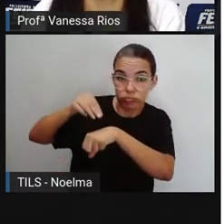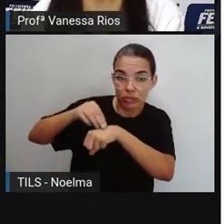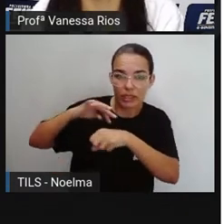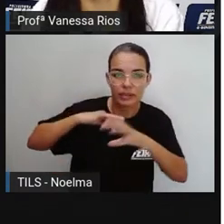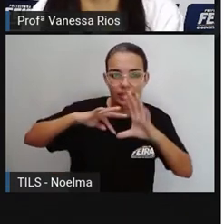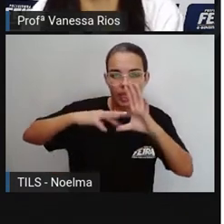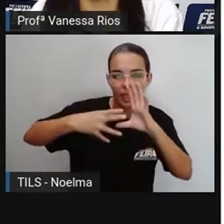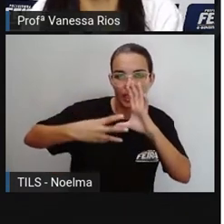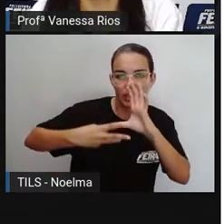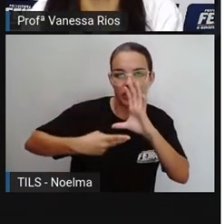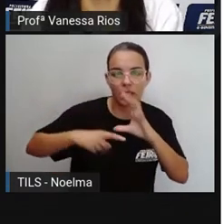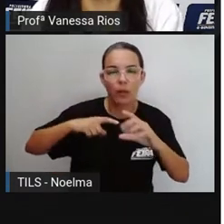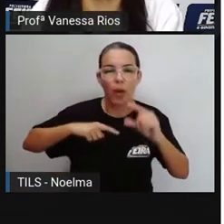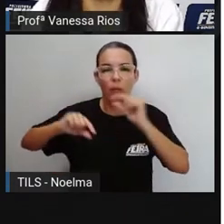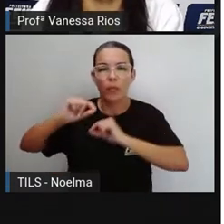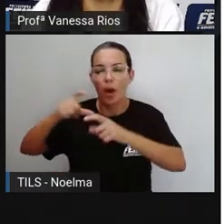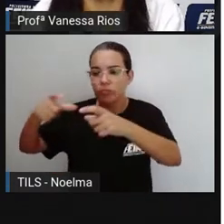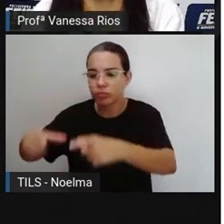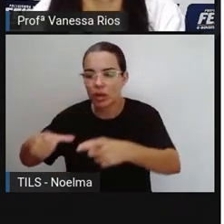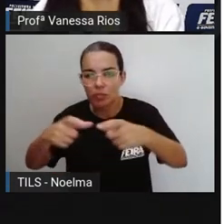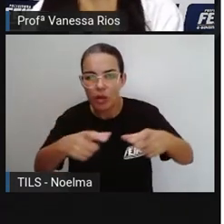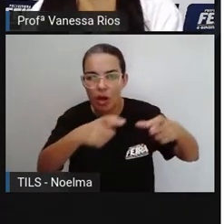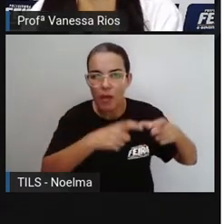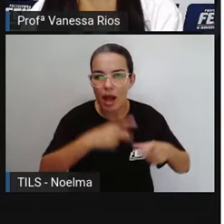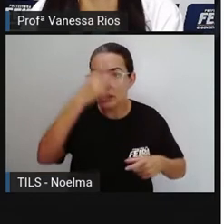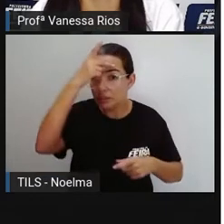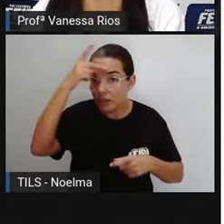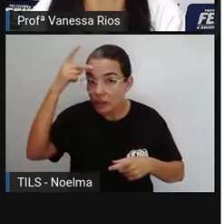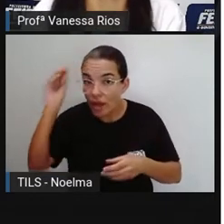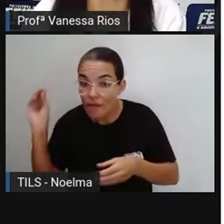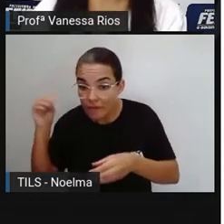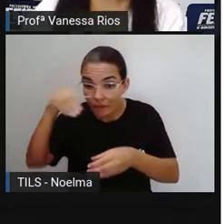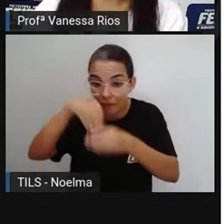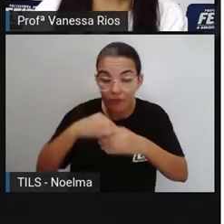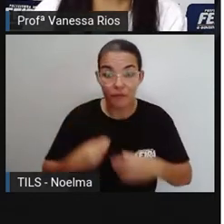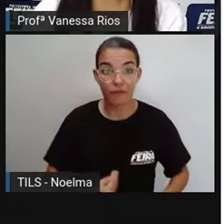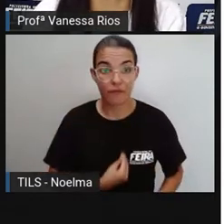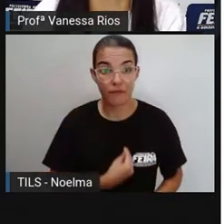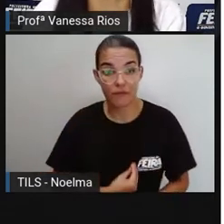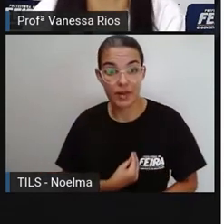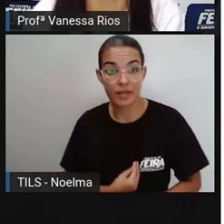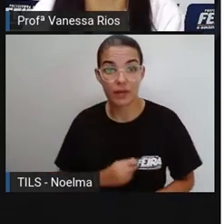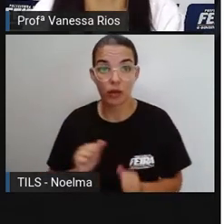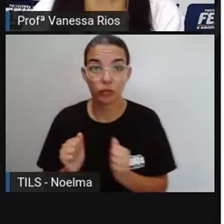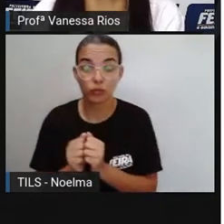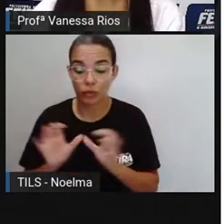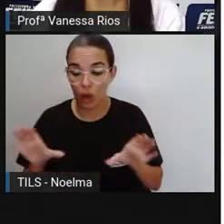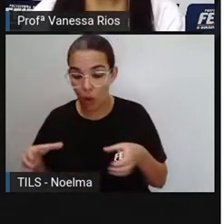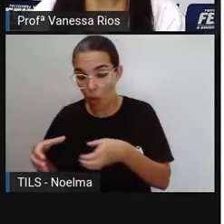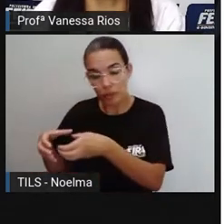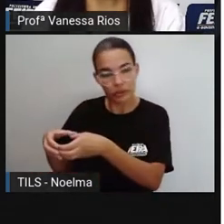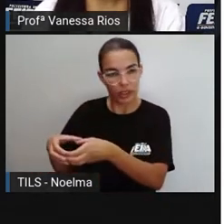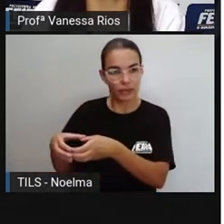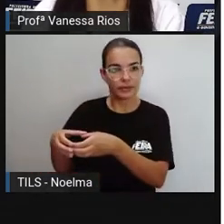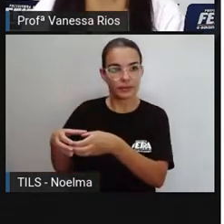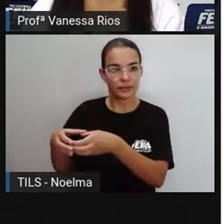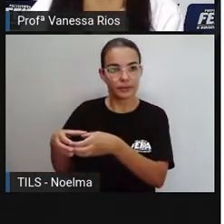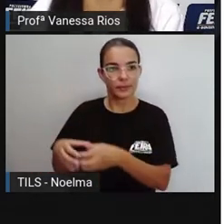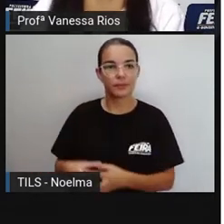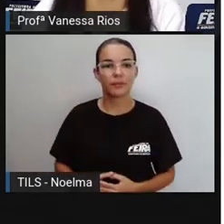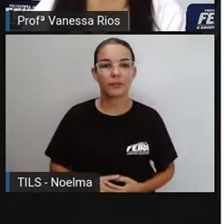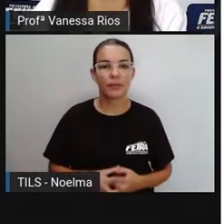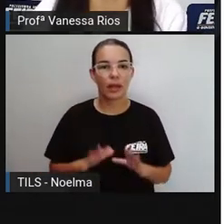ao processo de formação do local e às pessoas que nele vivem, que formam uma comunidade.